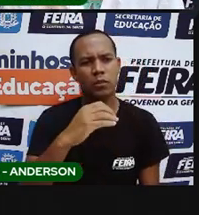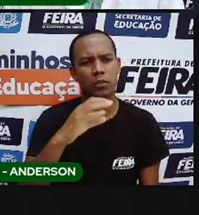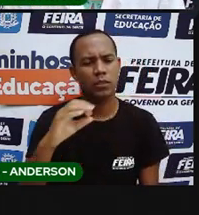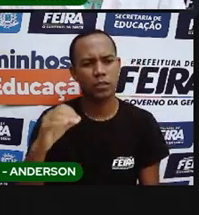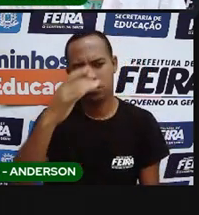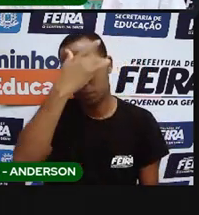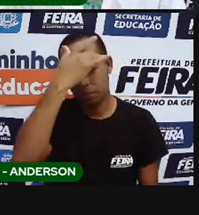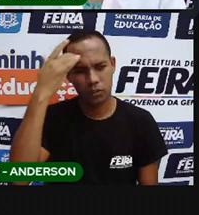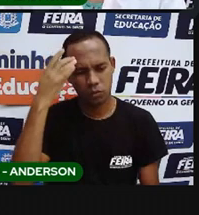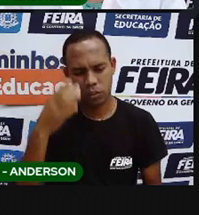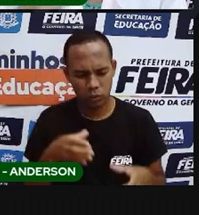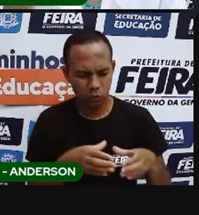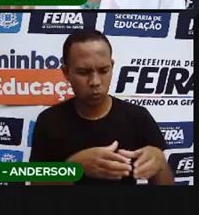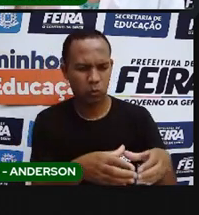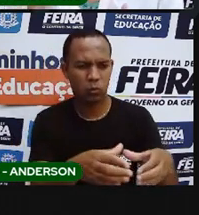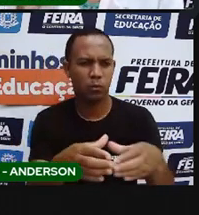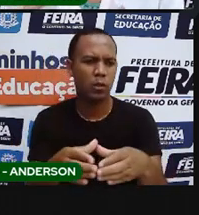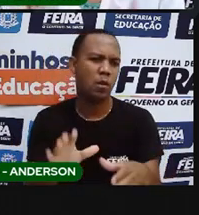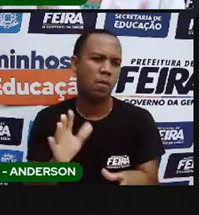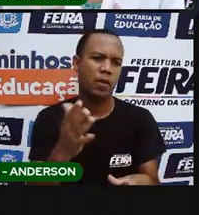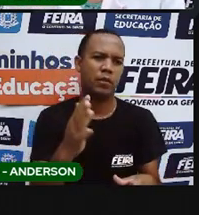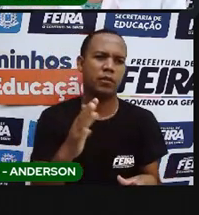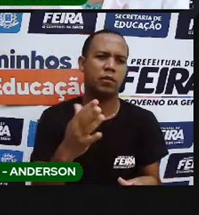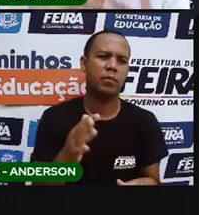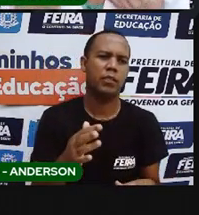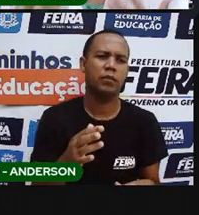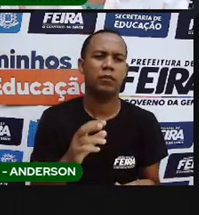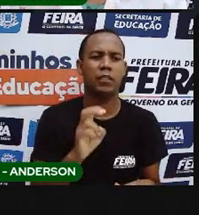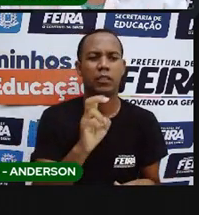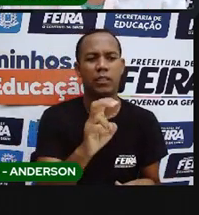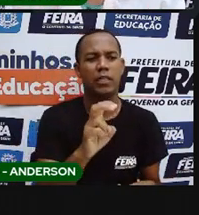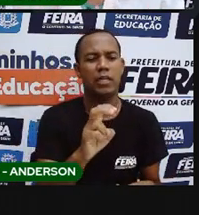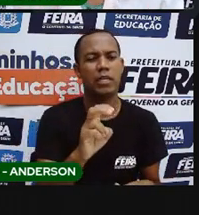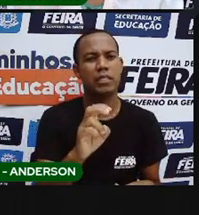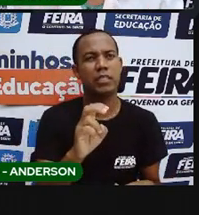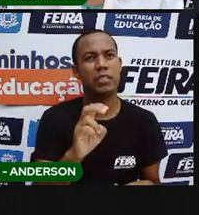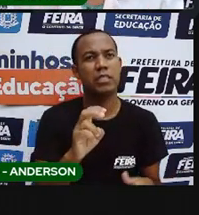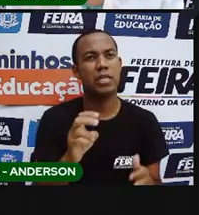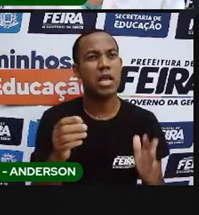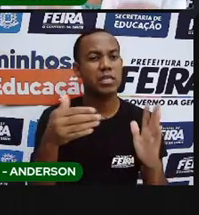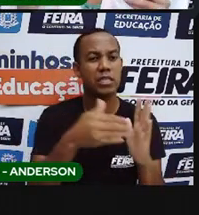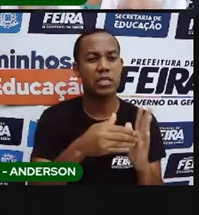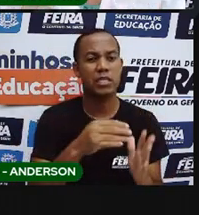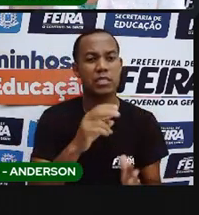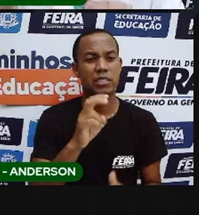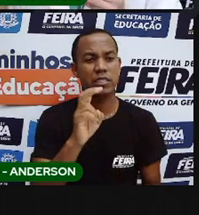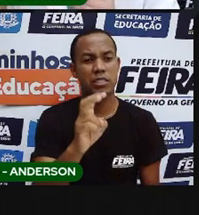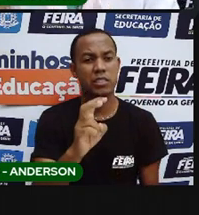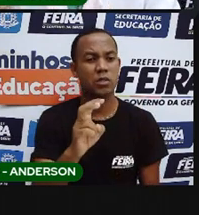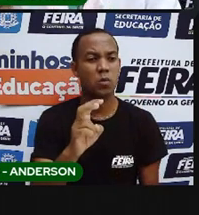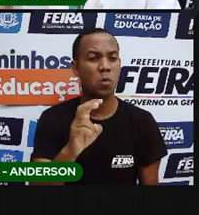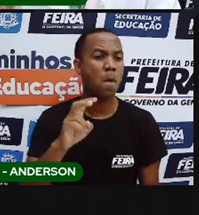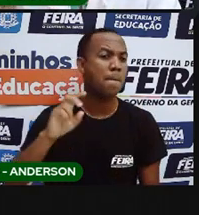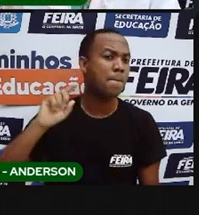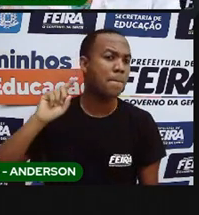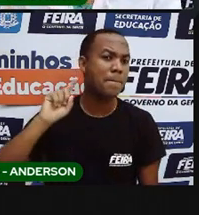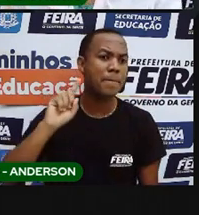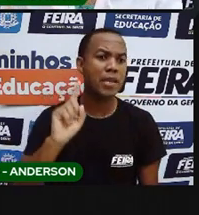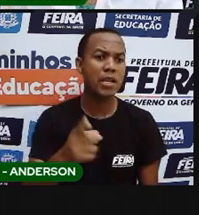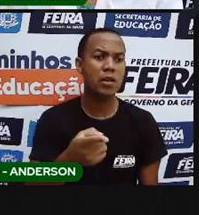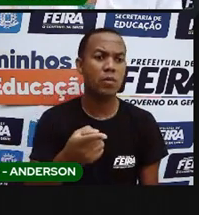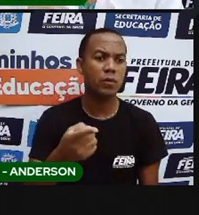quantitativo de 3 a 5 milhões de indígenas. 3 a 5